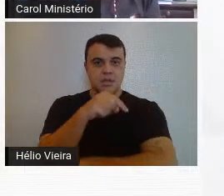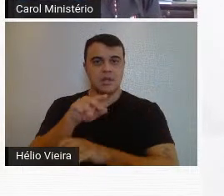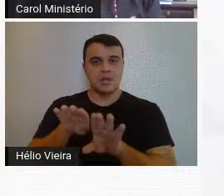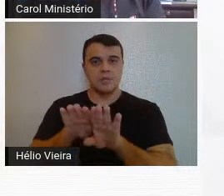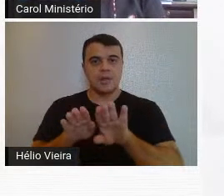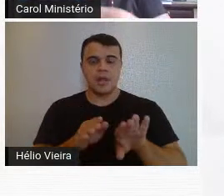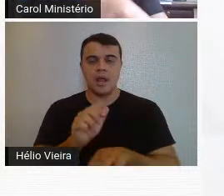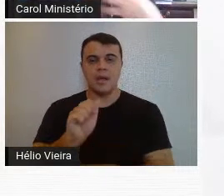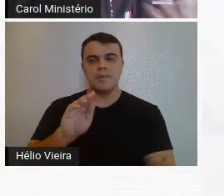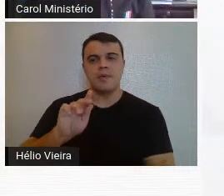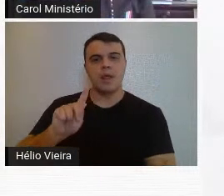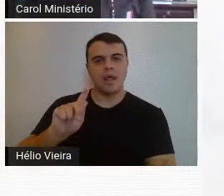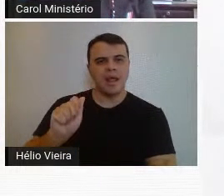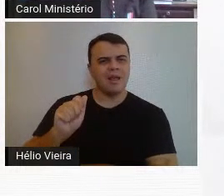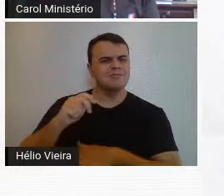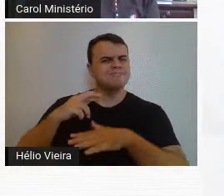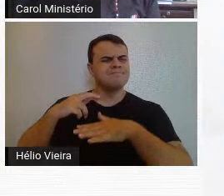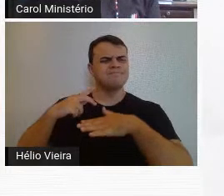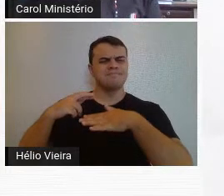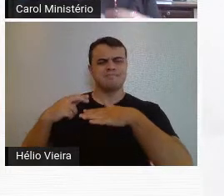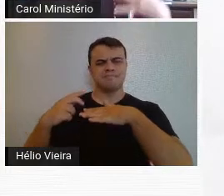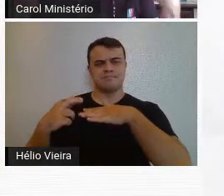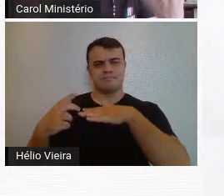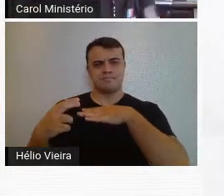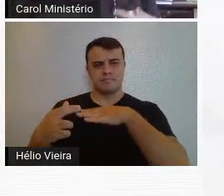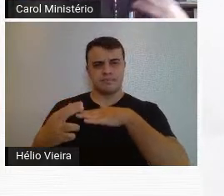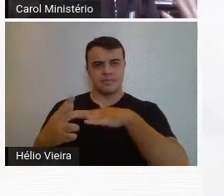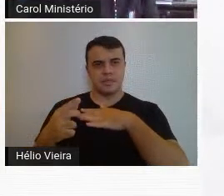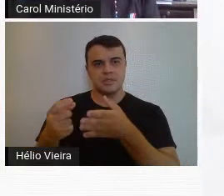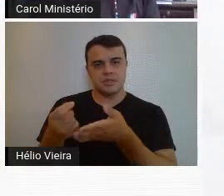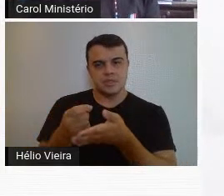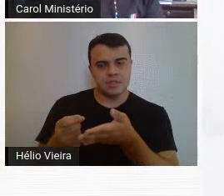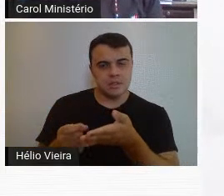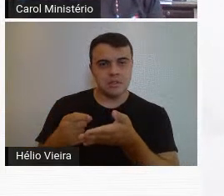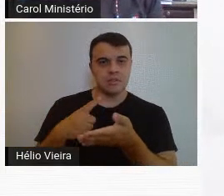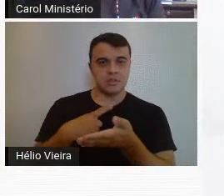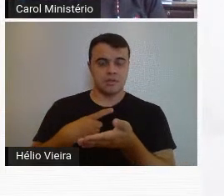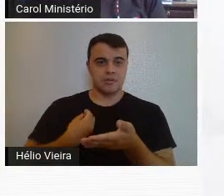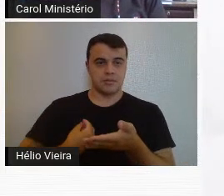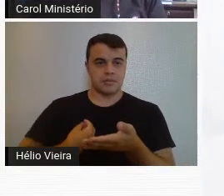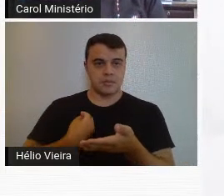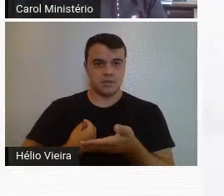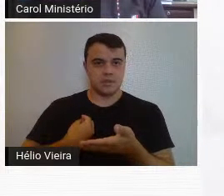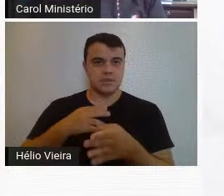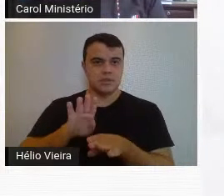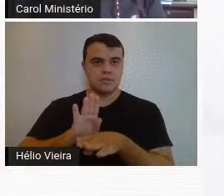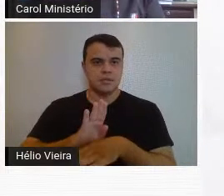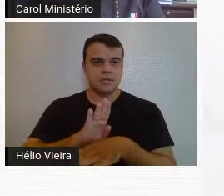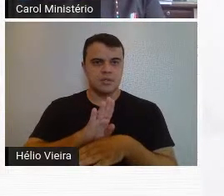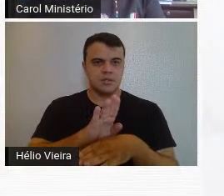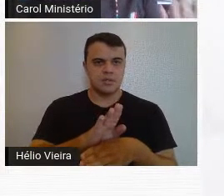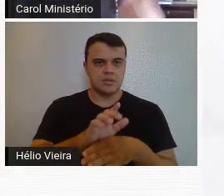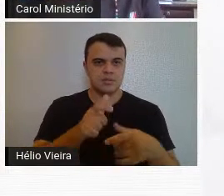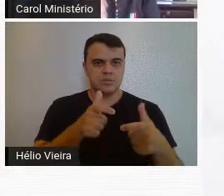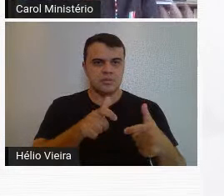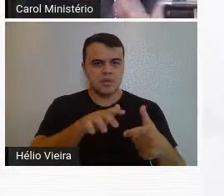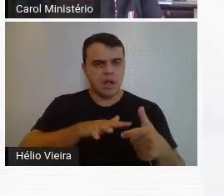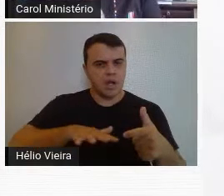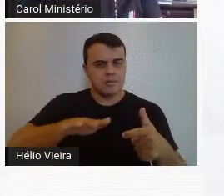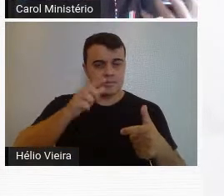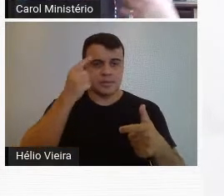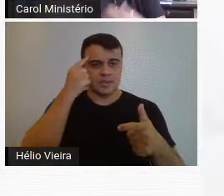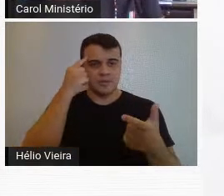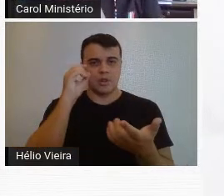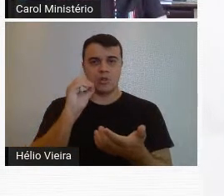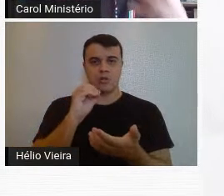João Alfonso Guimarães, então vários escritores estavam também contribuindo um pouco para esse espírito e esse pensamento